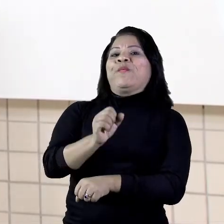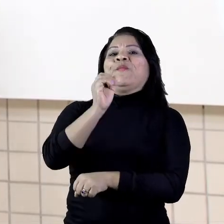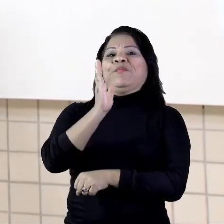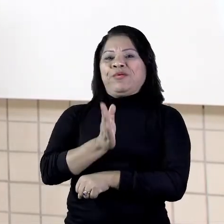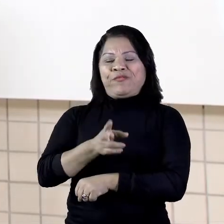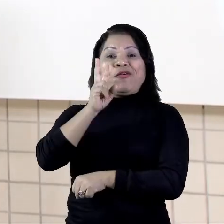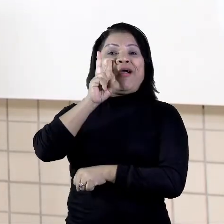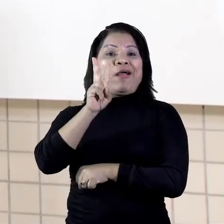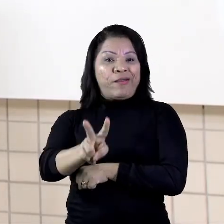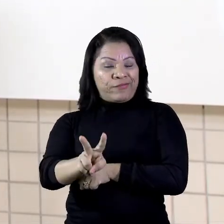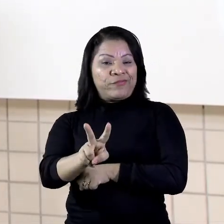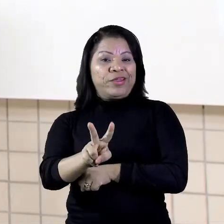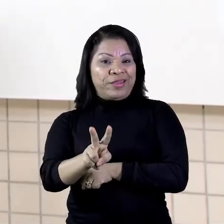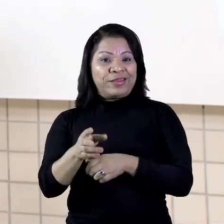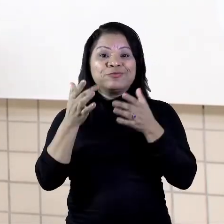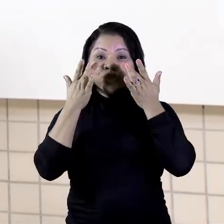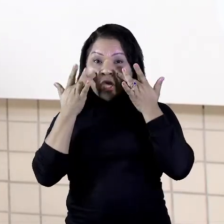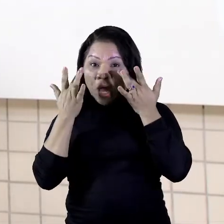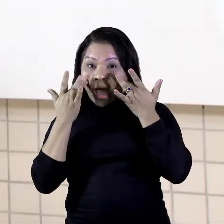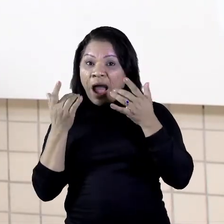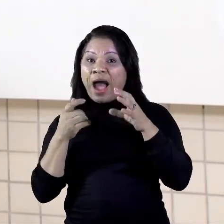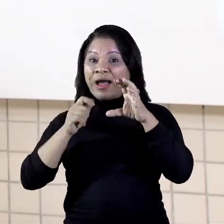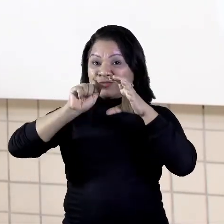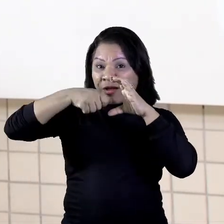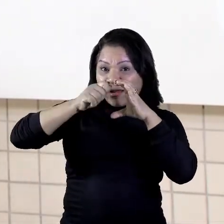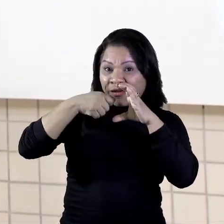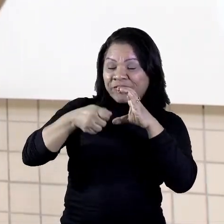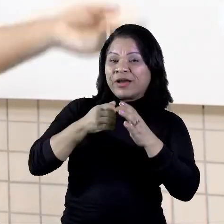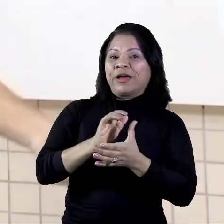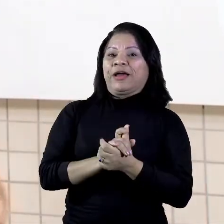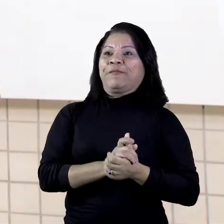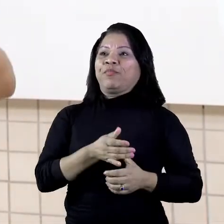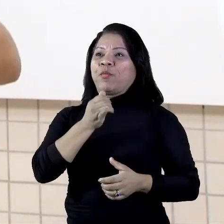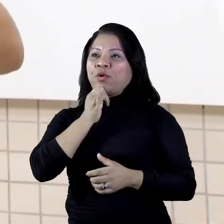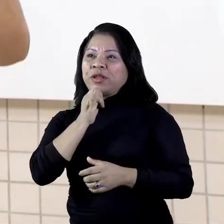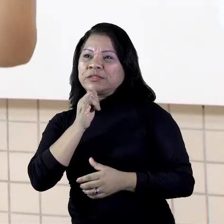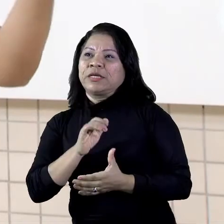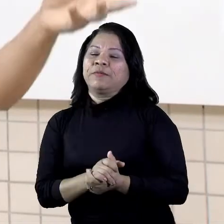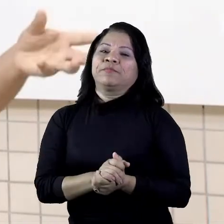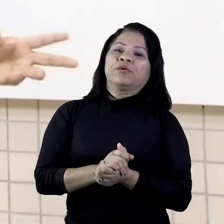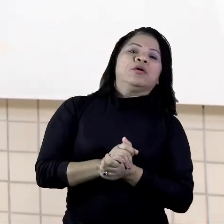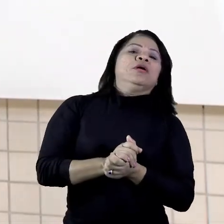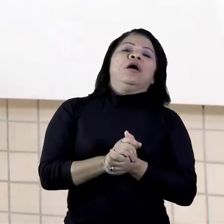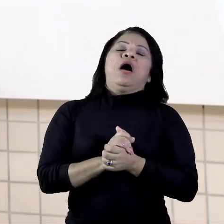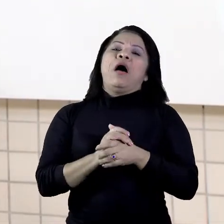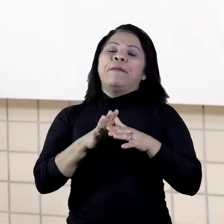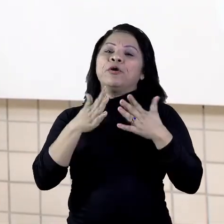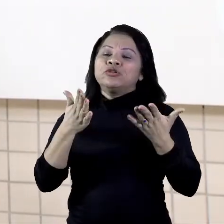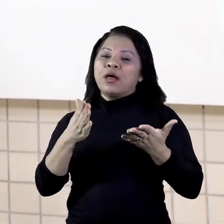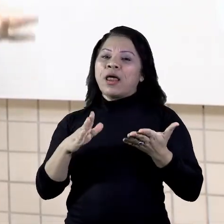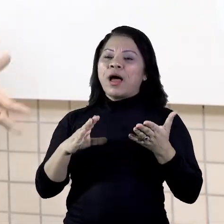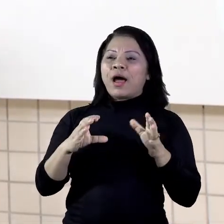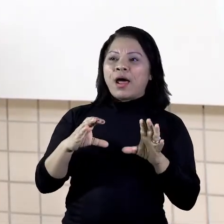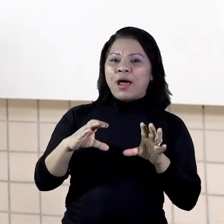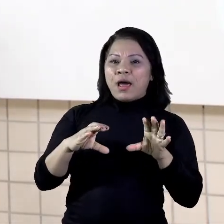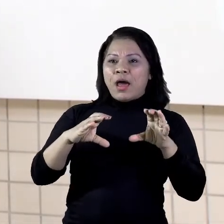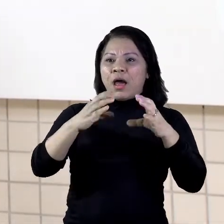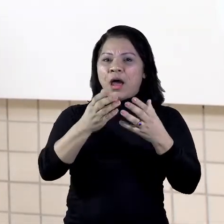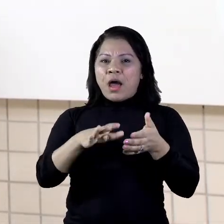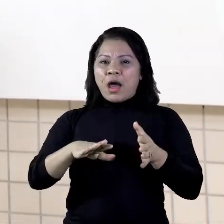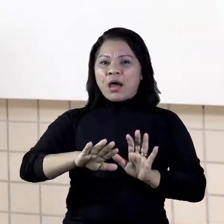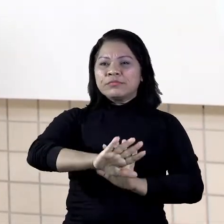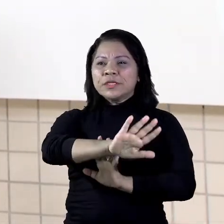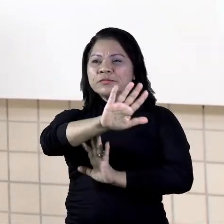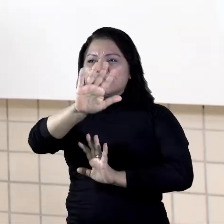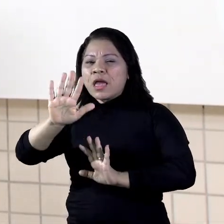vocês vão poder assistir. Coloquem lá. Cena de teatro monólogo. Aí você vai ver o exemplo lá de um